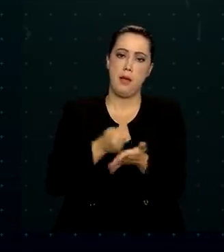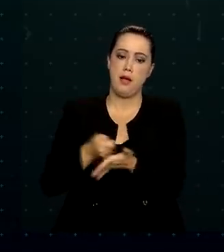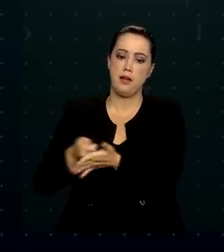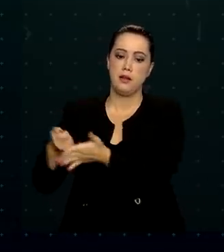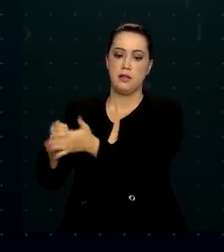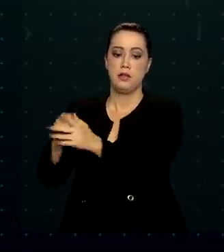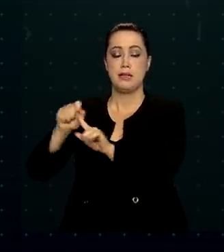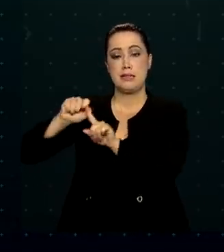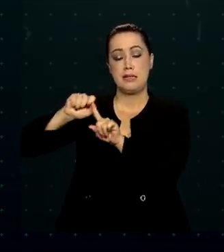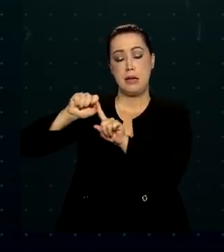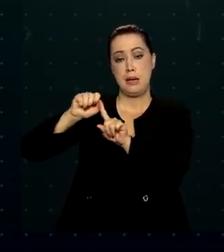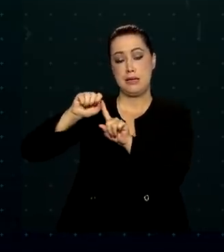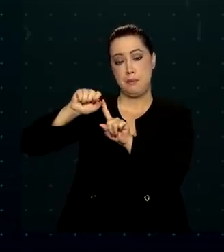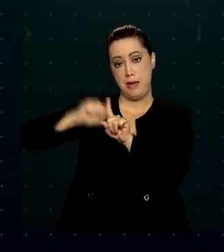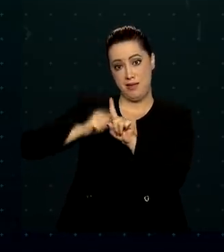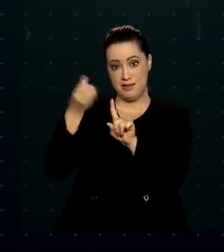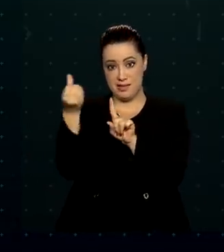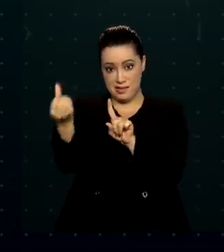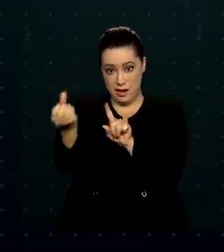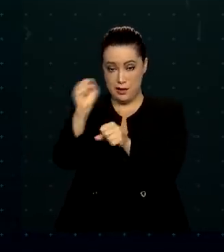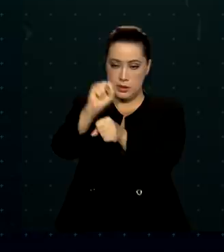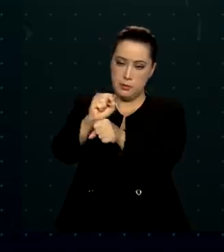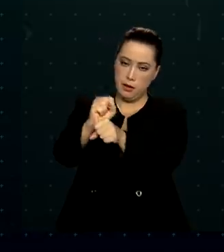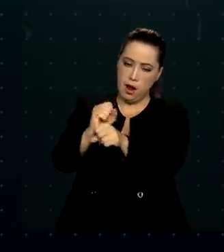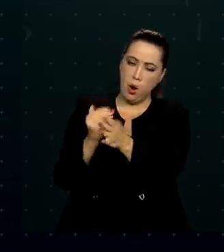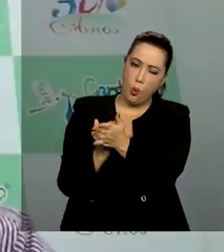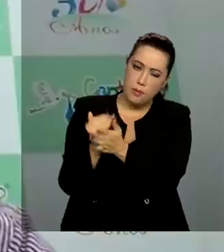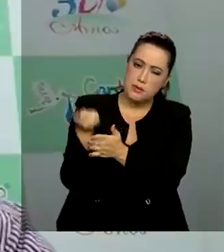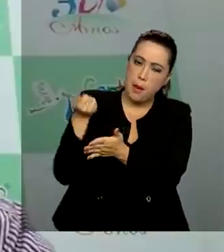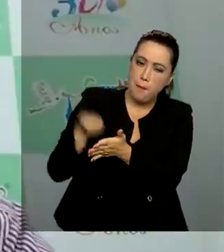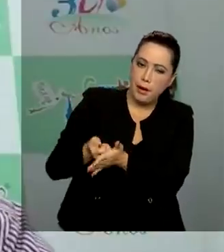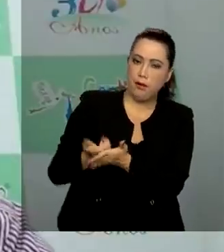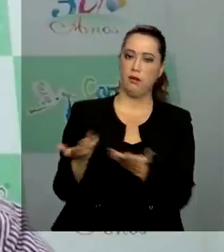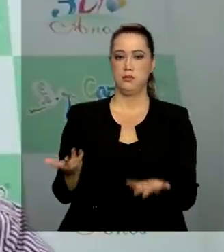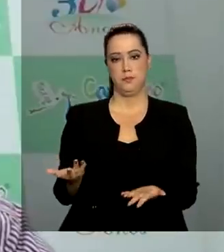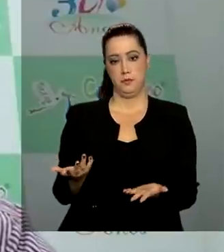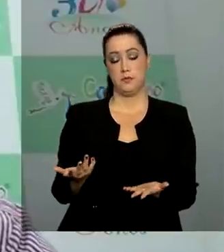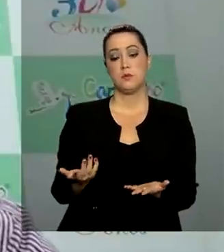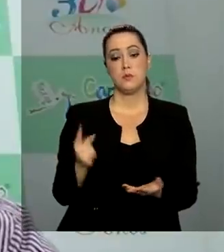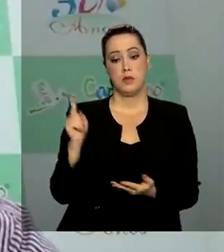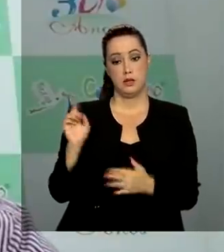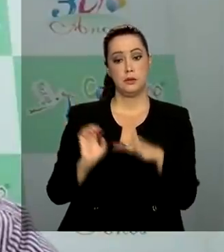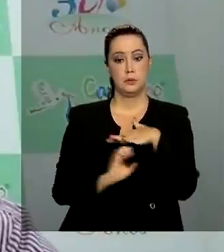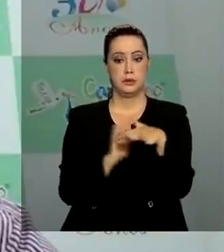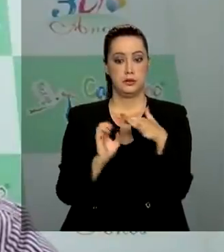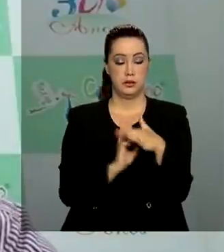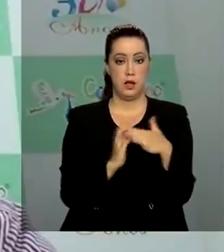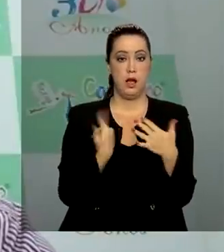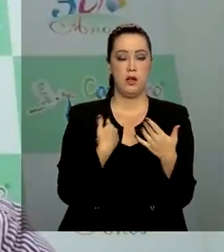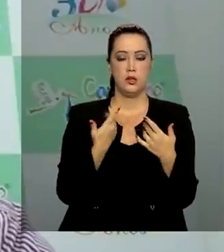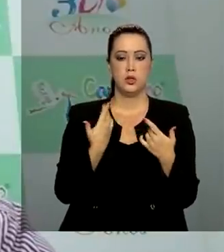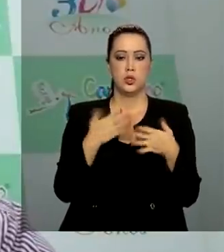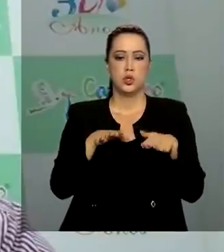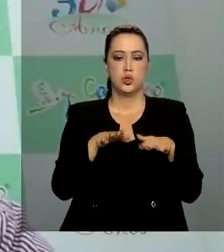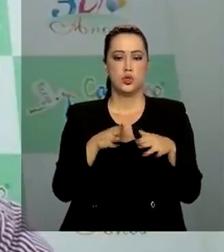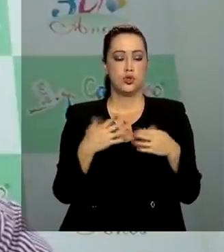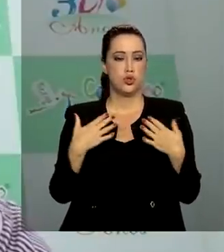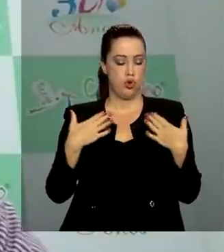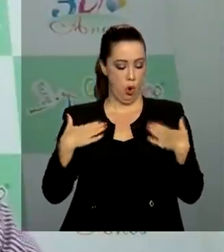seis meses para começar a quitar o empréstimo. Este empresário do ramo de confecções infantis